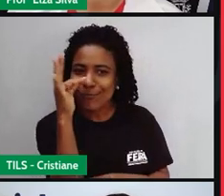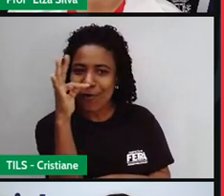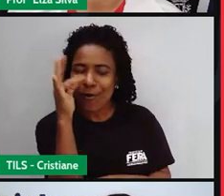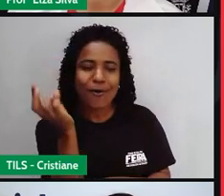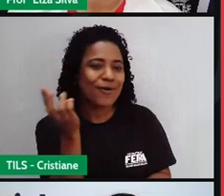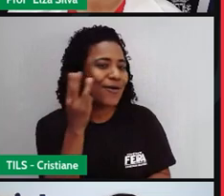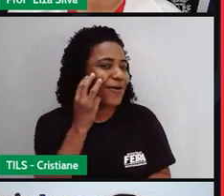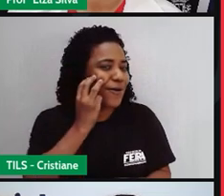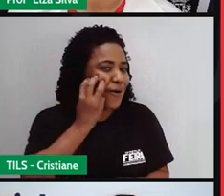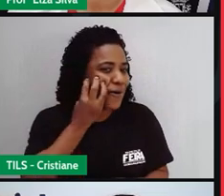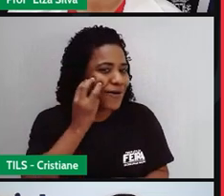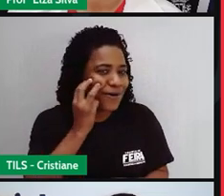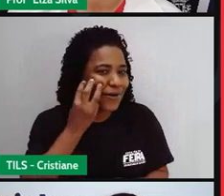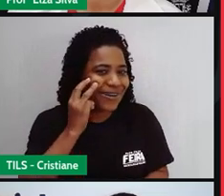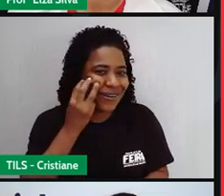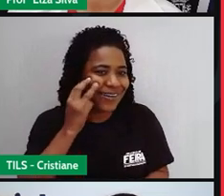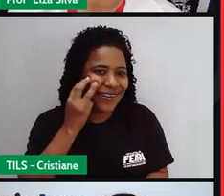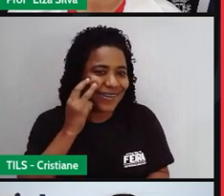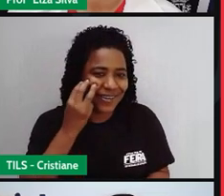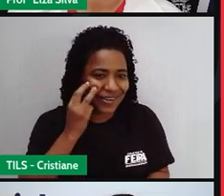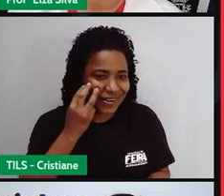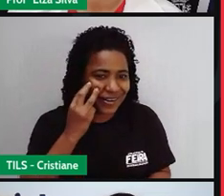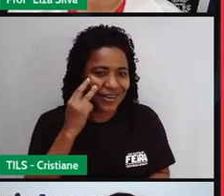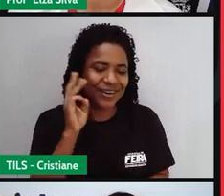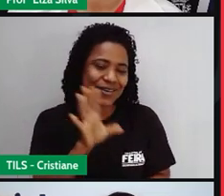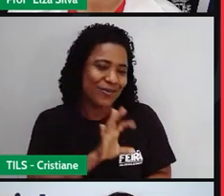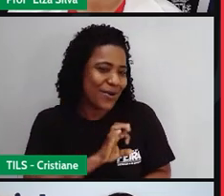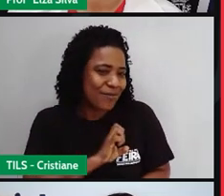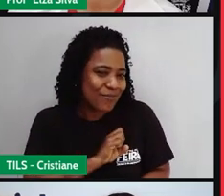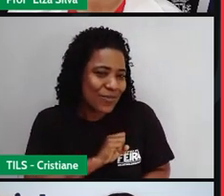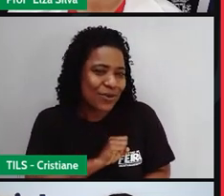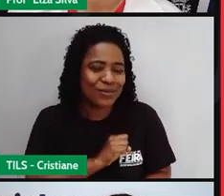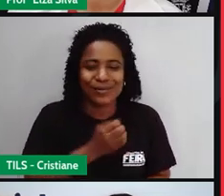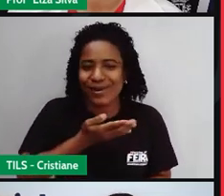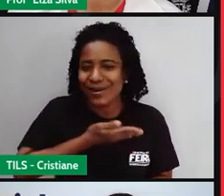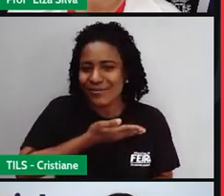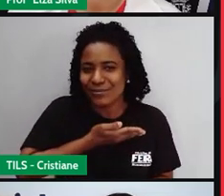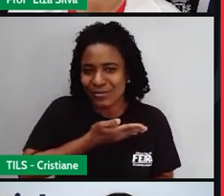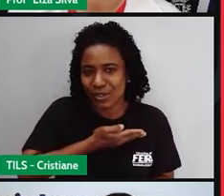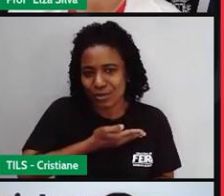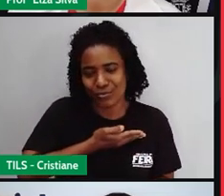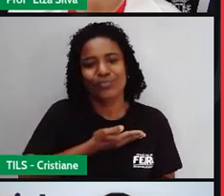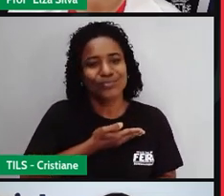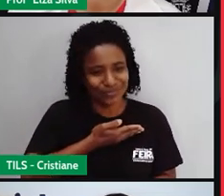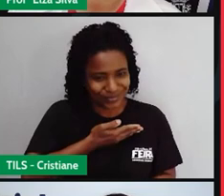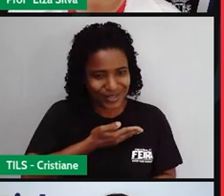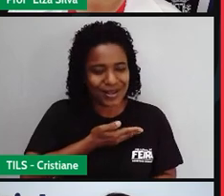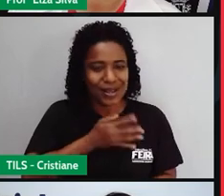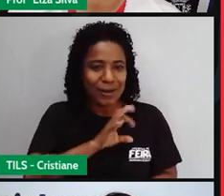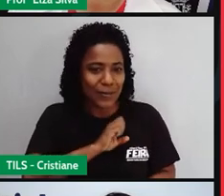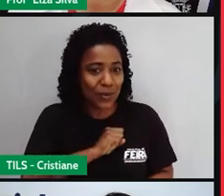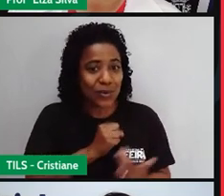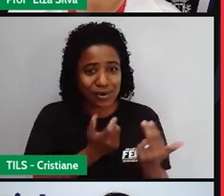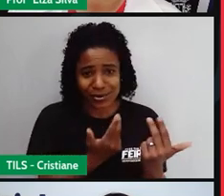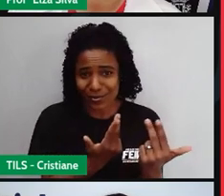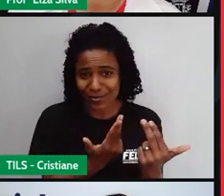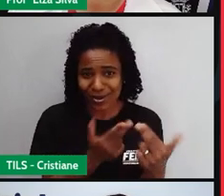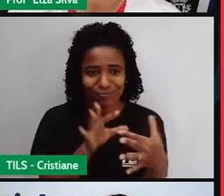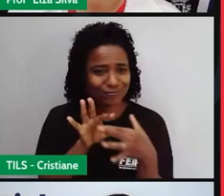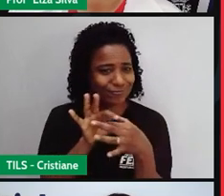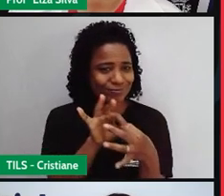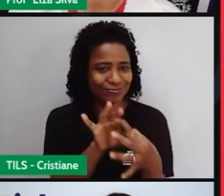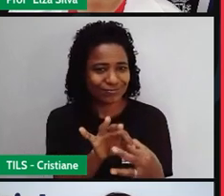rosa, que é um amor, né, um amor de amigo, um amor mais fraternal. Então, são flores no tom